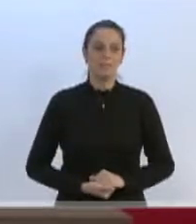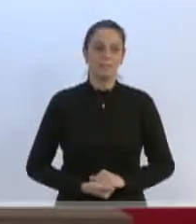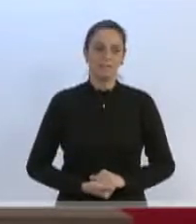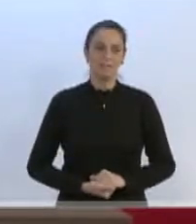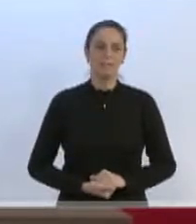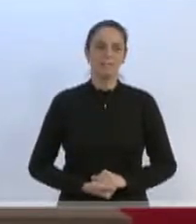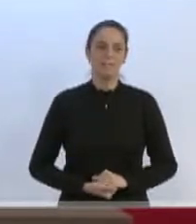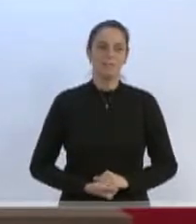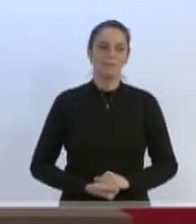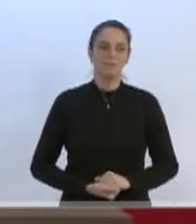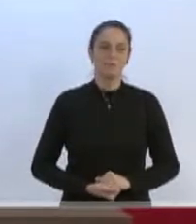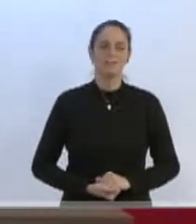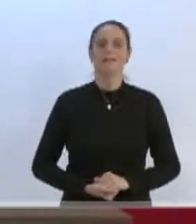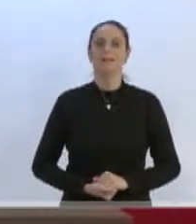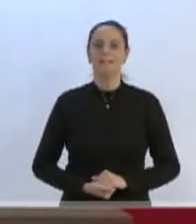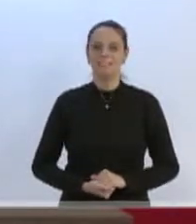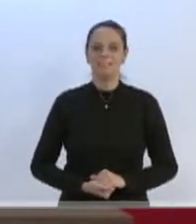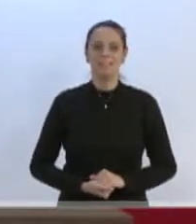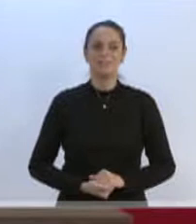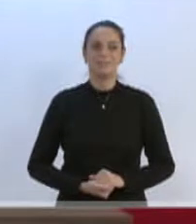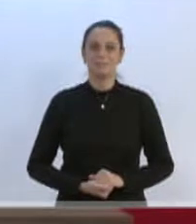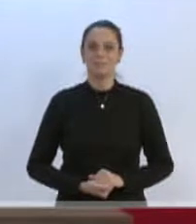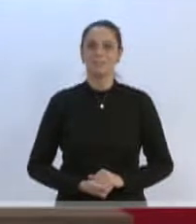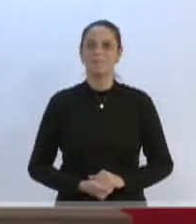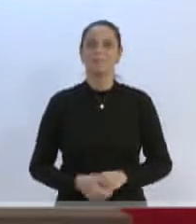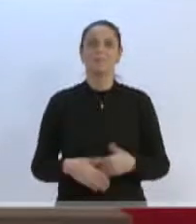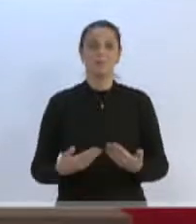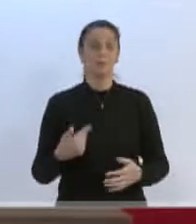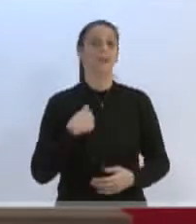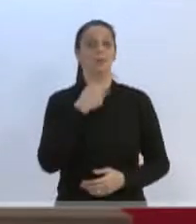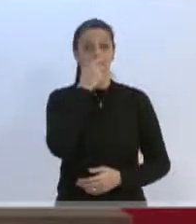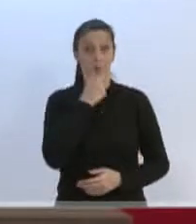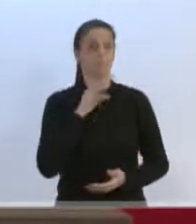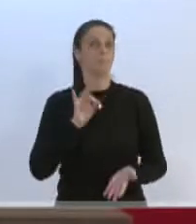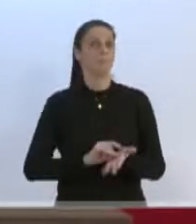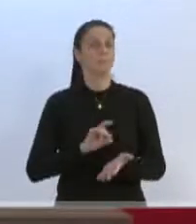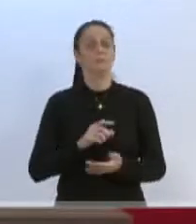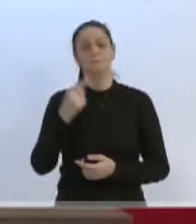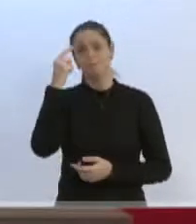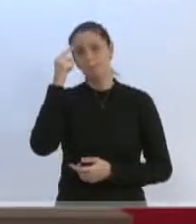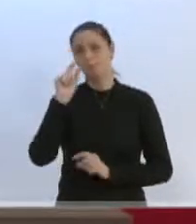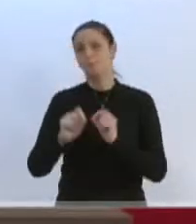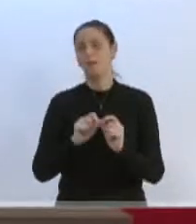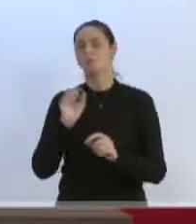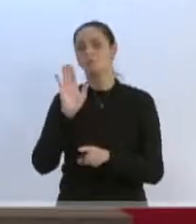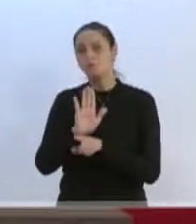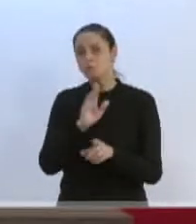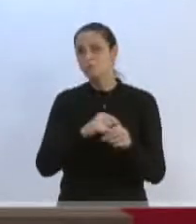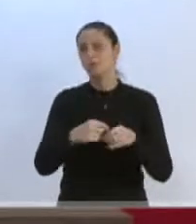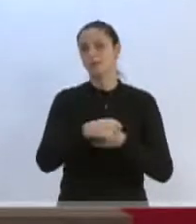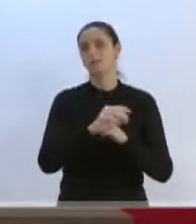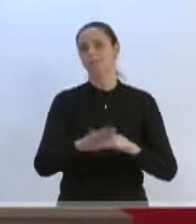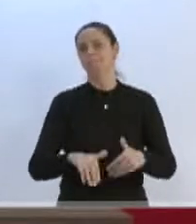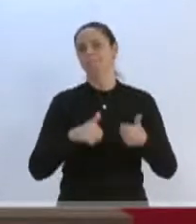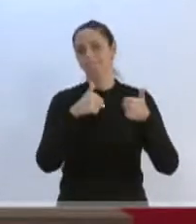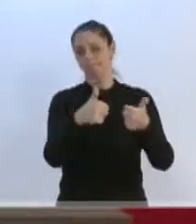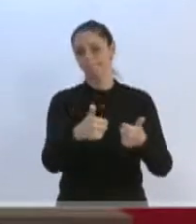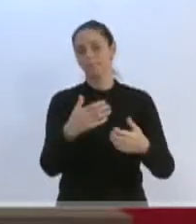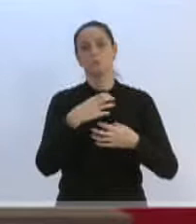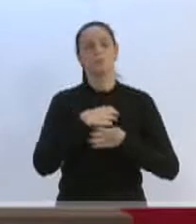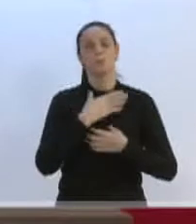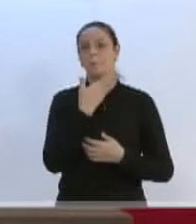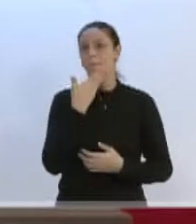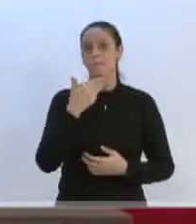que o gabinete de vereador Becker está aí para trabalhar em prol da nossa cidade. E todos sabem que a melhor maneira